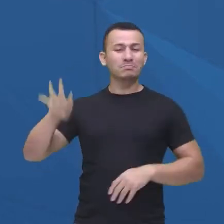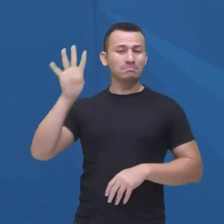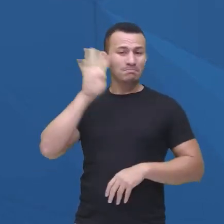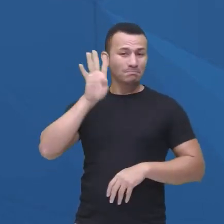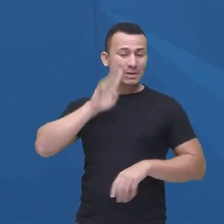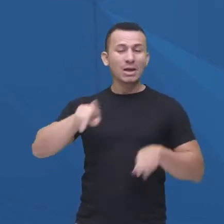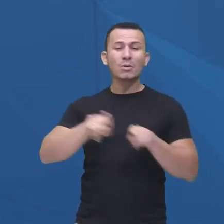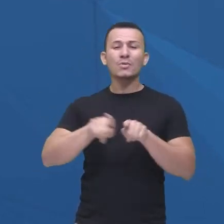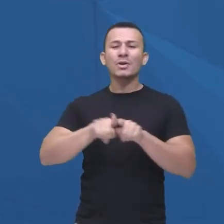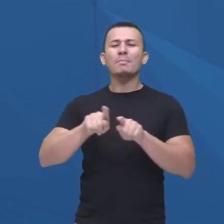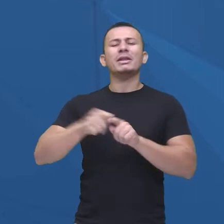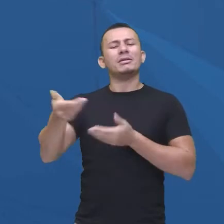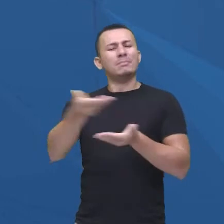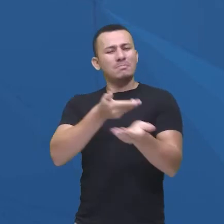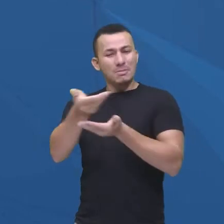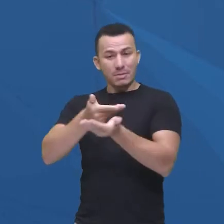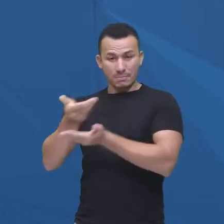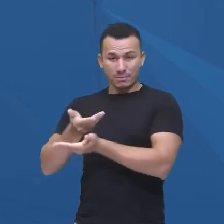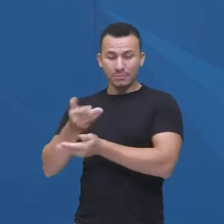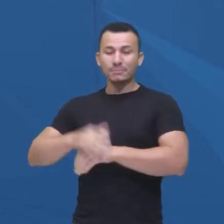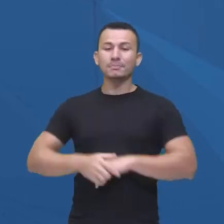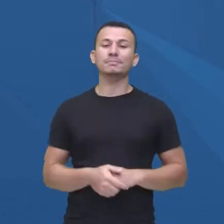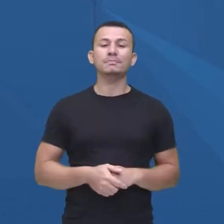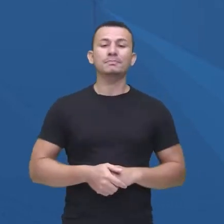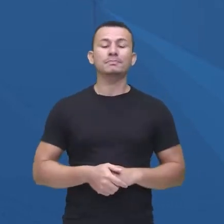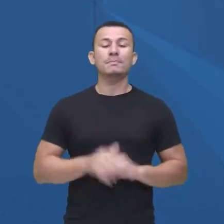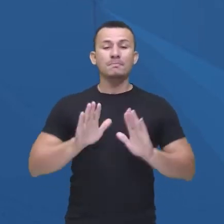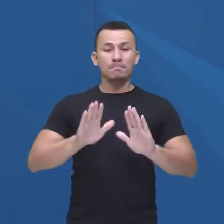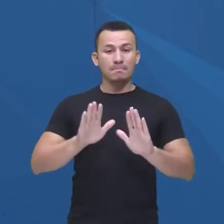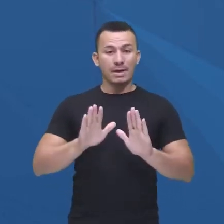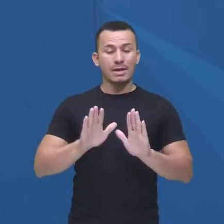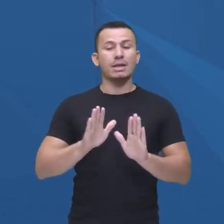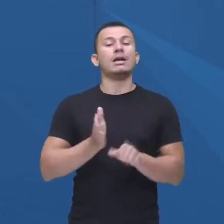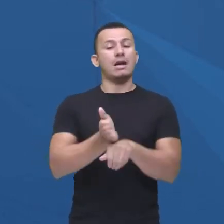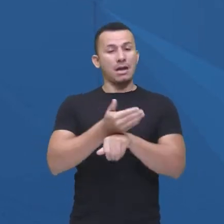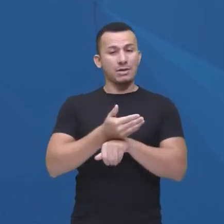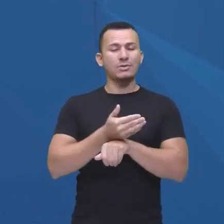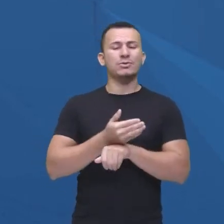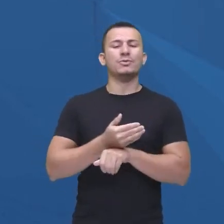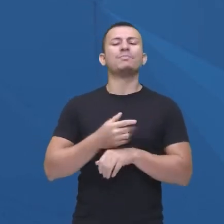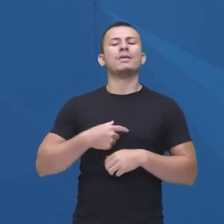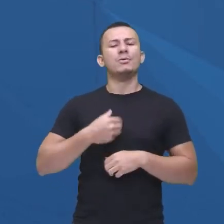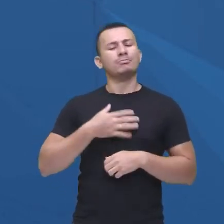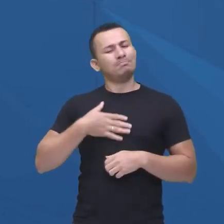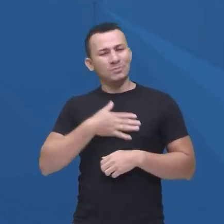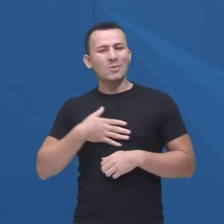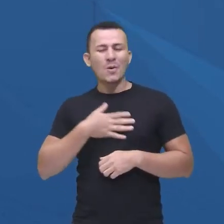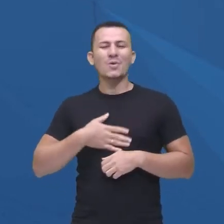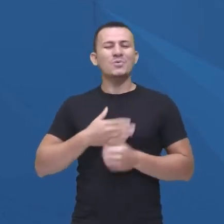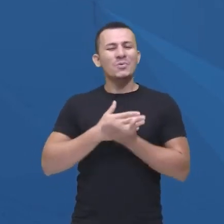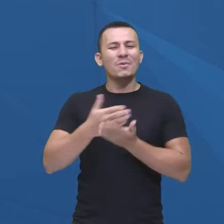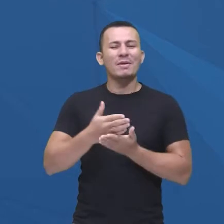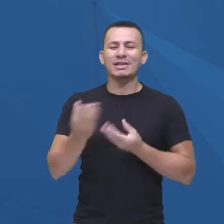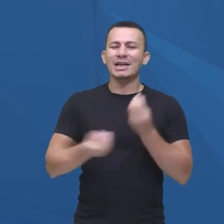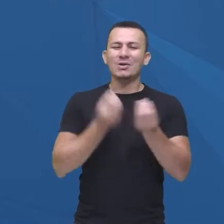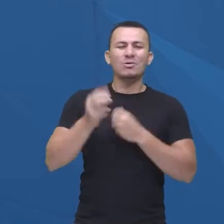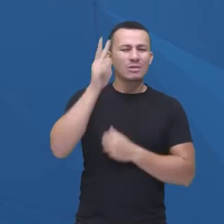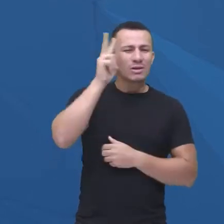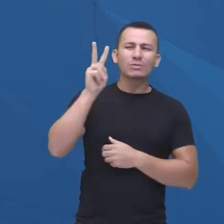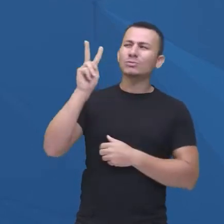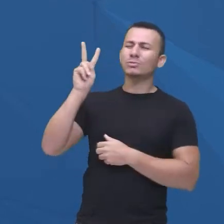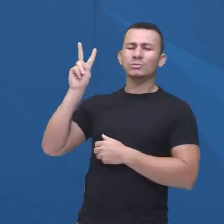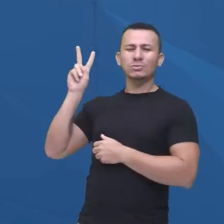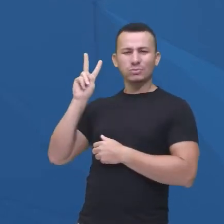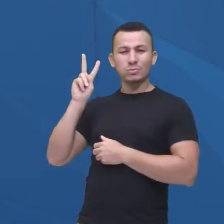interagir, tá bom? E antes da gente começar, eu sempre gosto de iniciar o nosso programa relembrando alguns